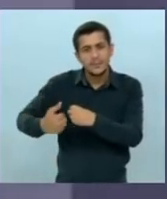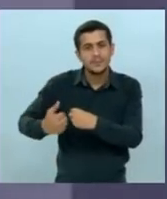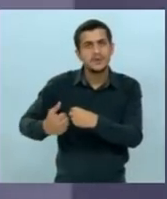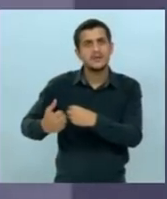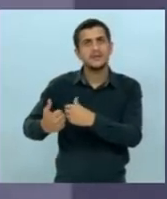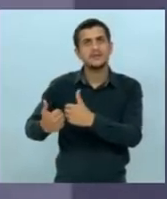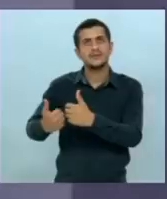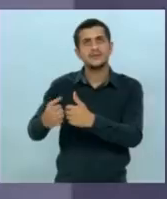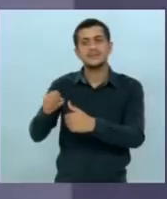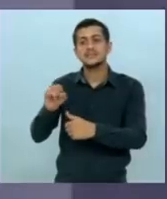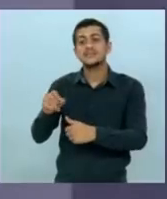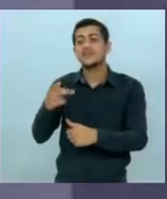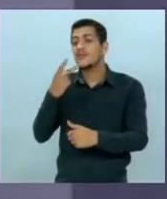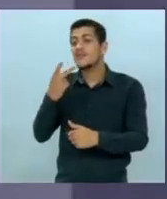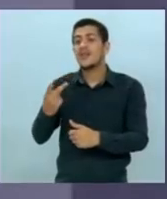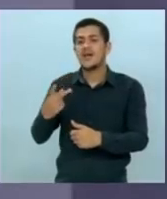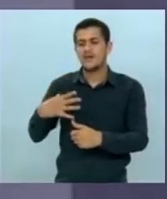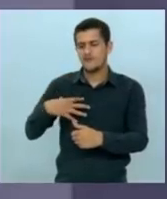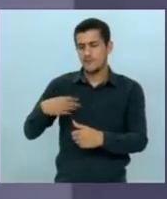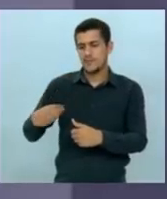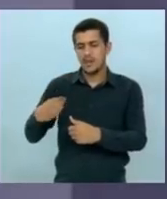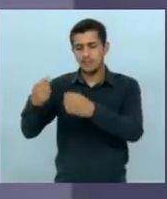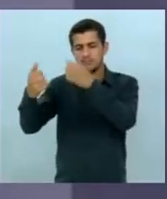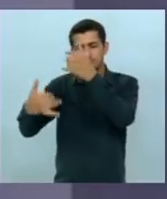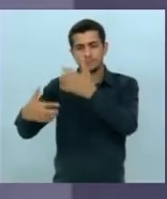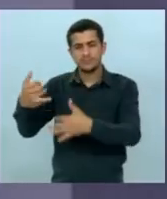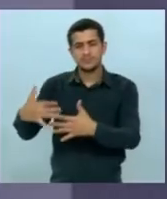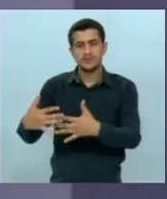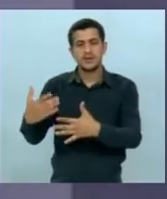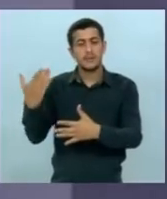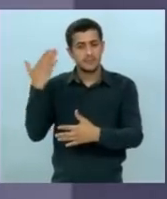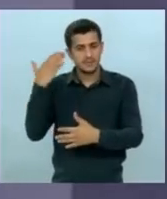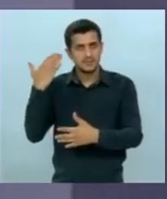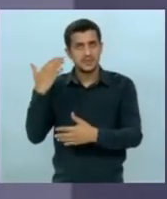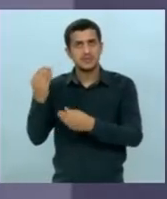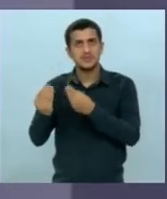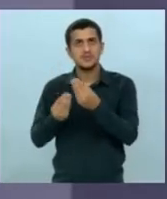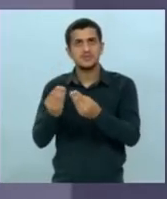se ele fizer uma delação familiar como você já se referiu no debate anterior